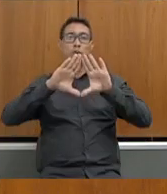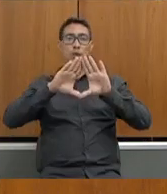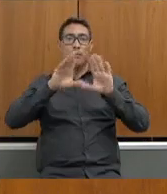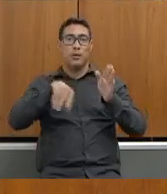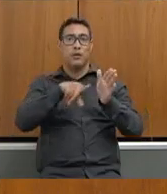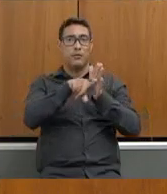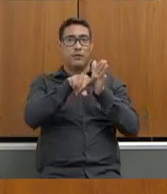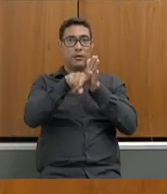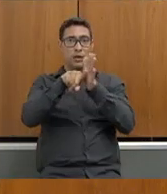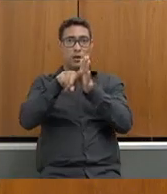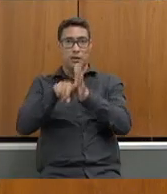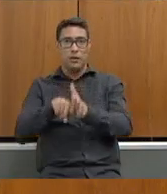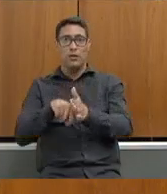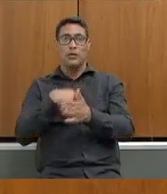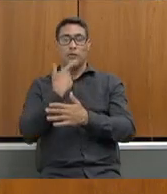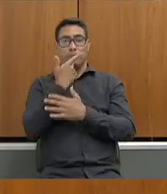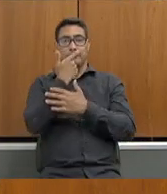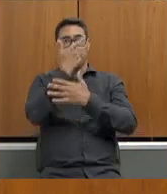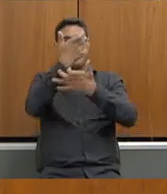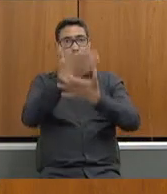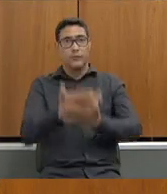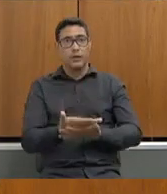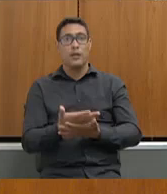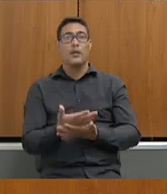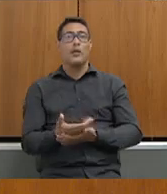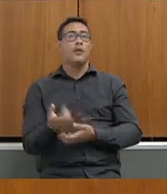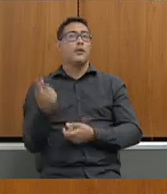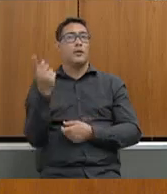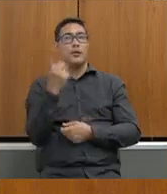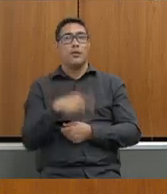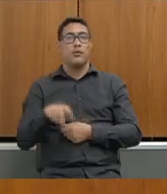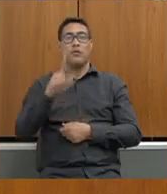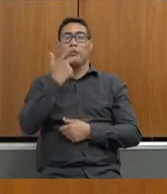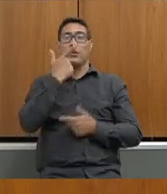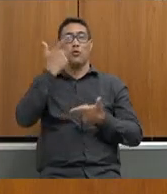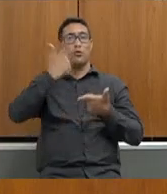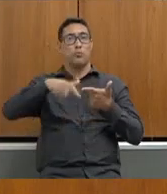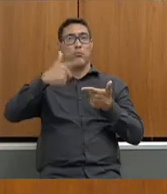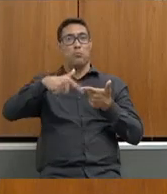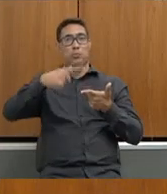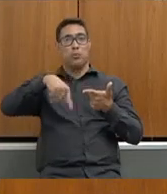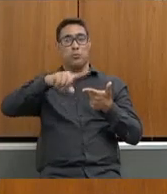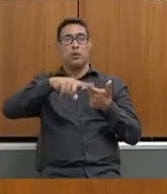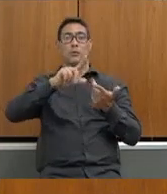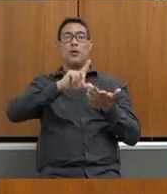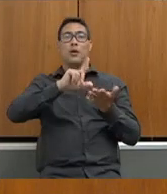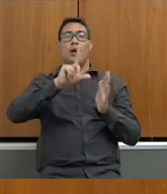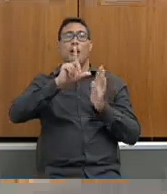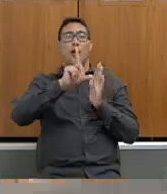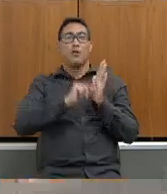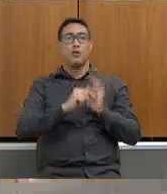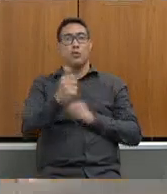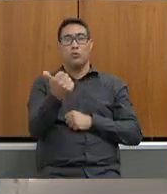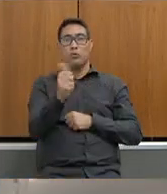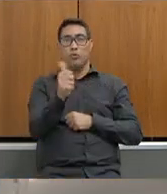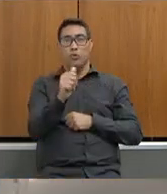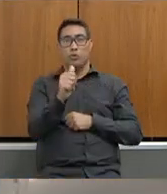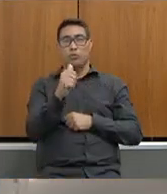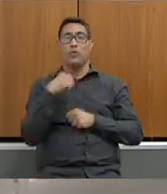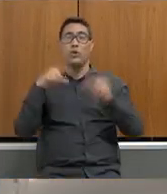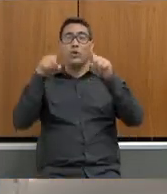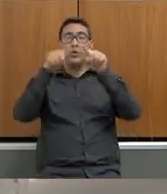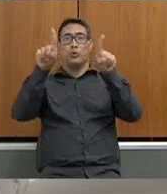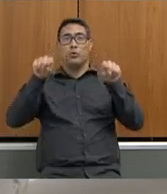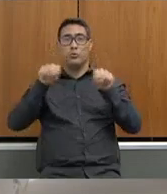eu só quero prestar conta secretário que eu não abordei os problemas relacionados ao artigo 11 da resolução sobre o quadro de escola